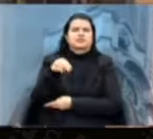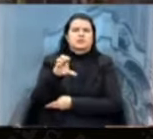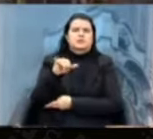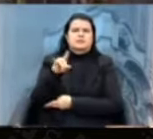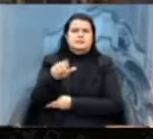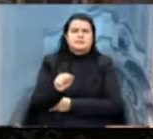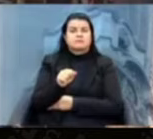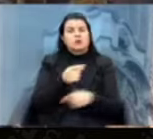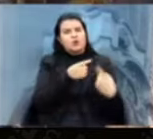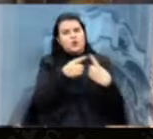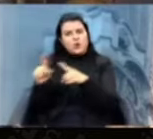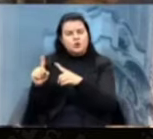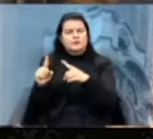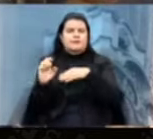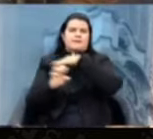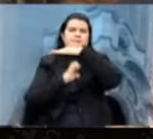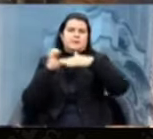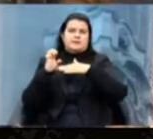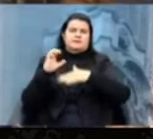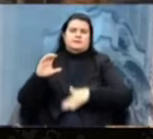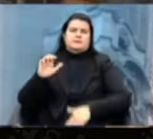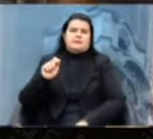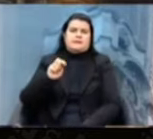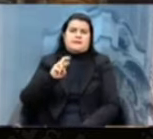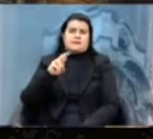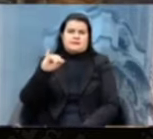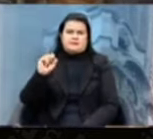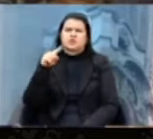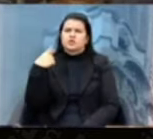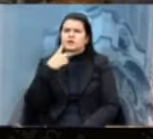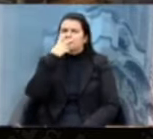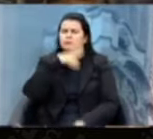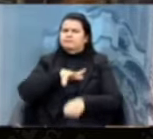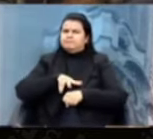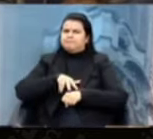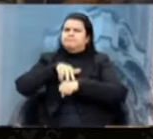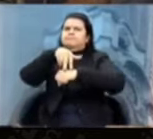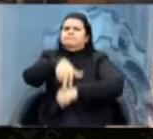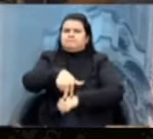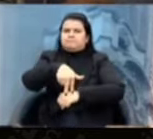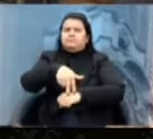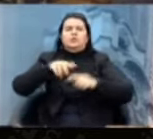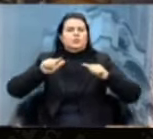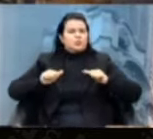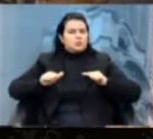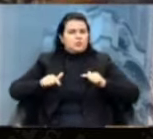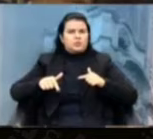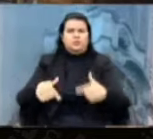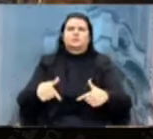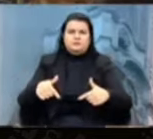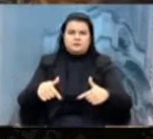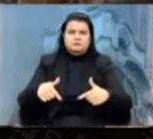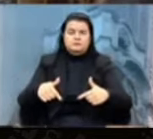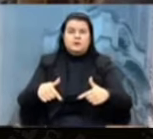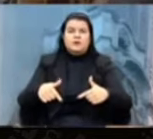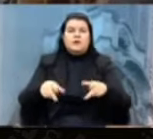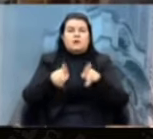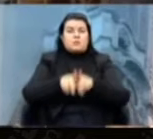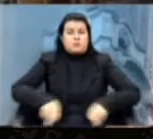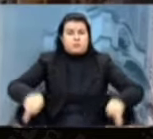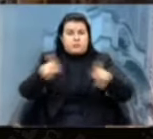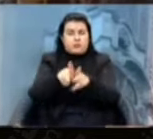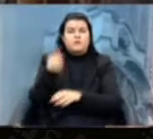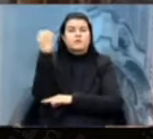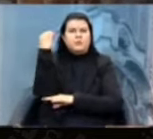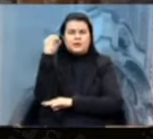companhia Carris. Estaremos de pé nessa boa luta e que a população de Porto Alegre